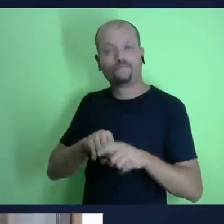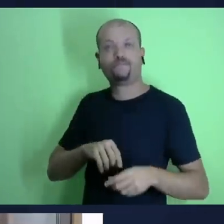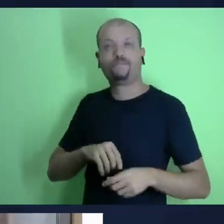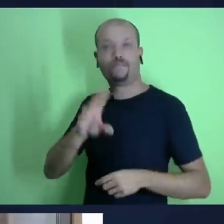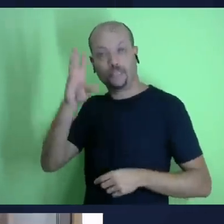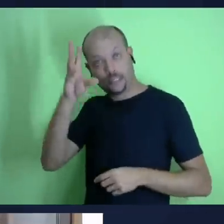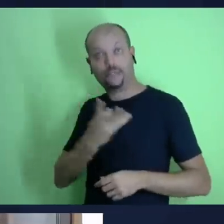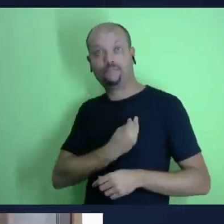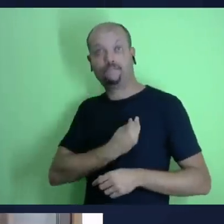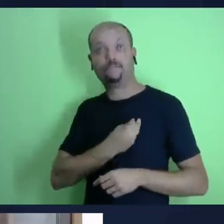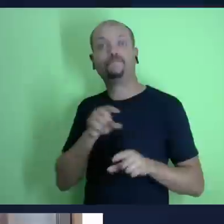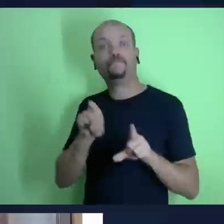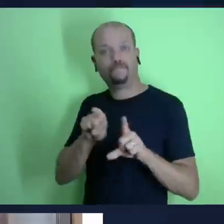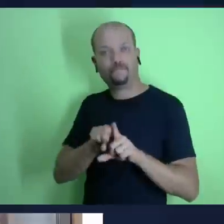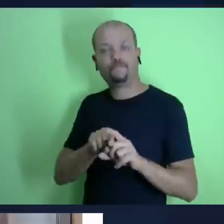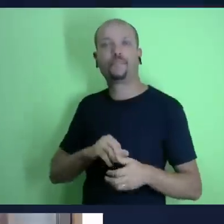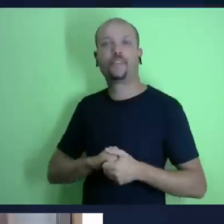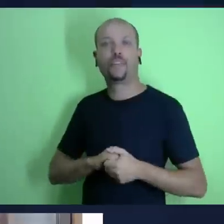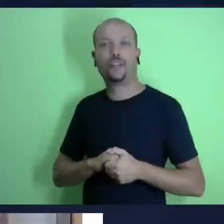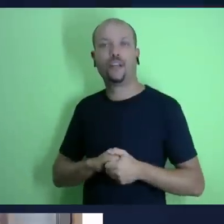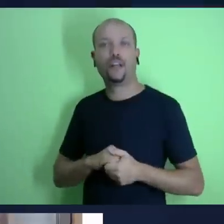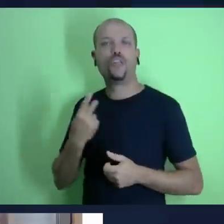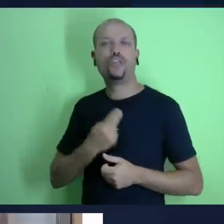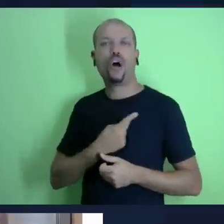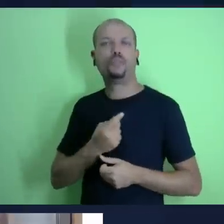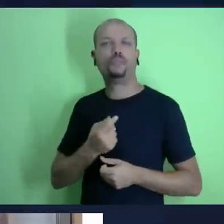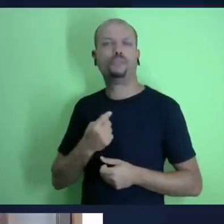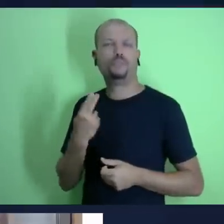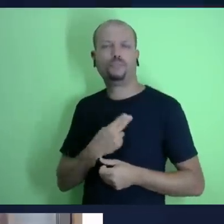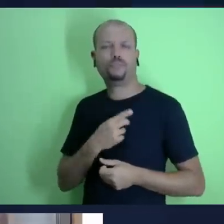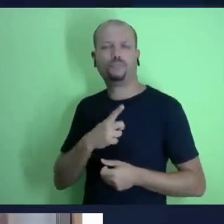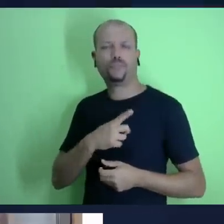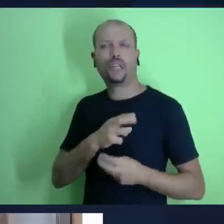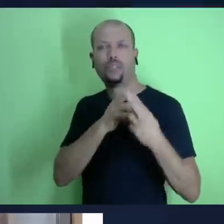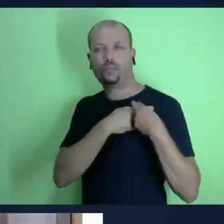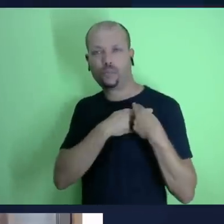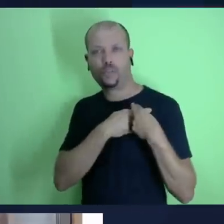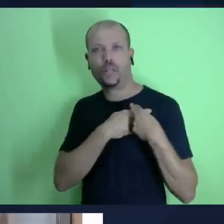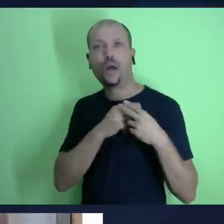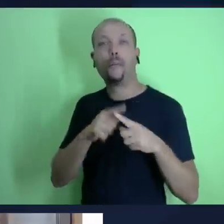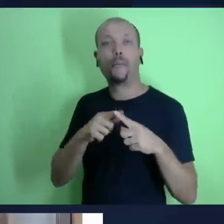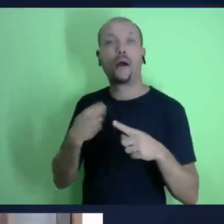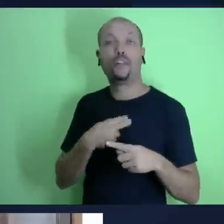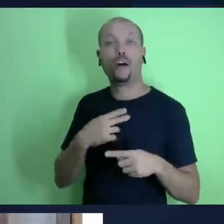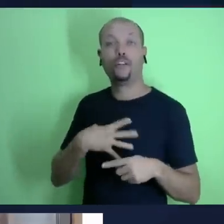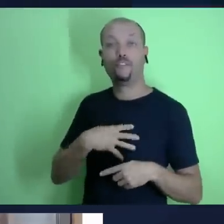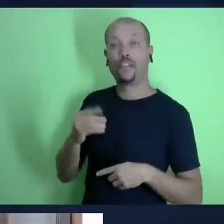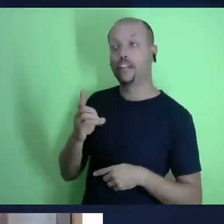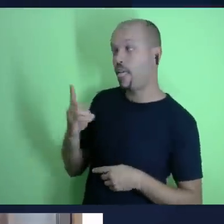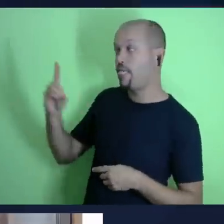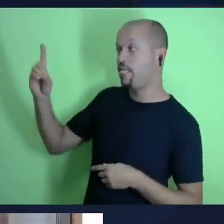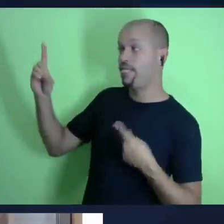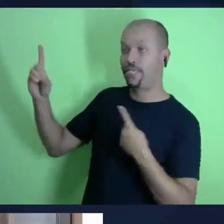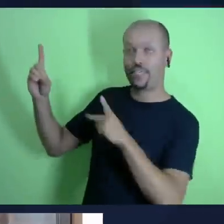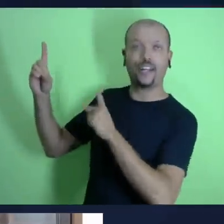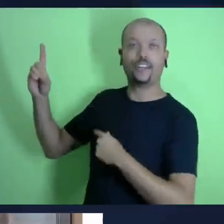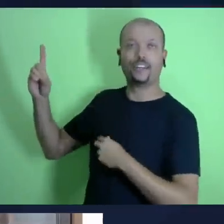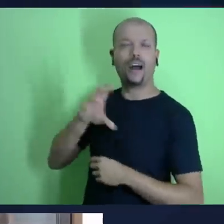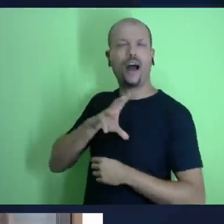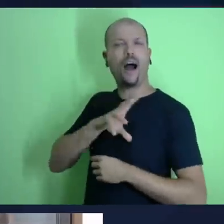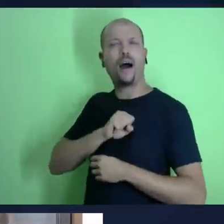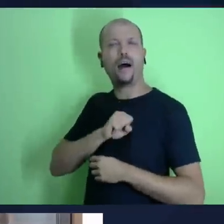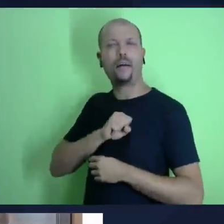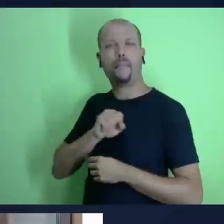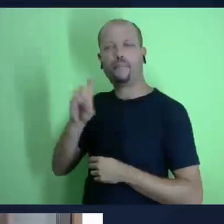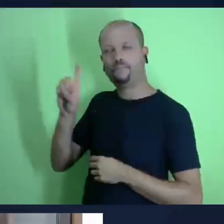né ela ela ela transformadora no sentido de que quando nós amamos ao senhor de todo o coração nós vamos amar